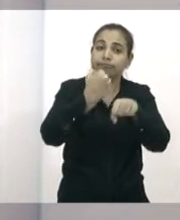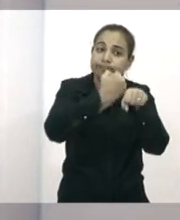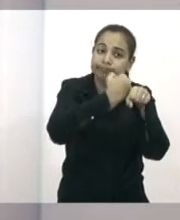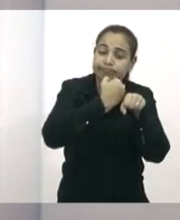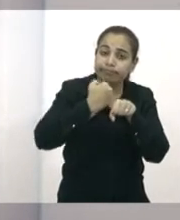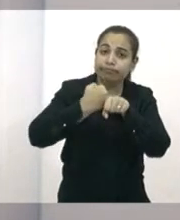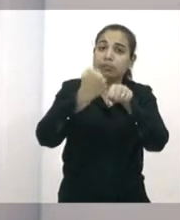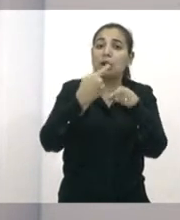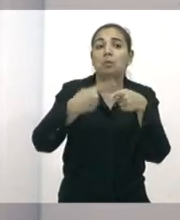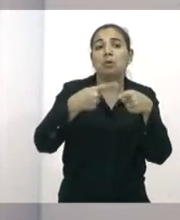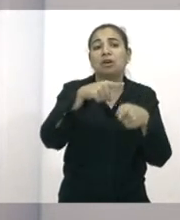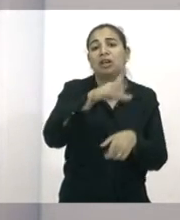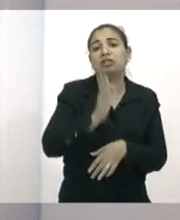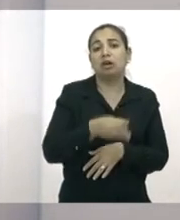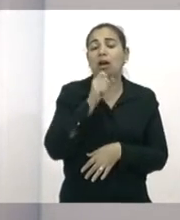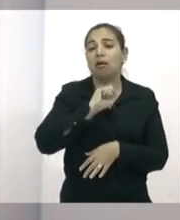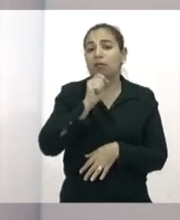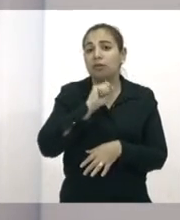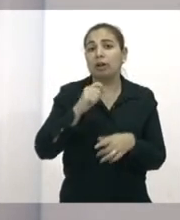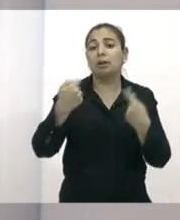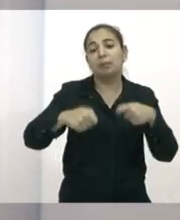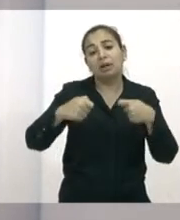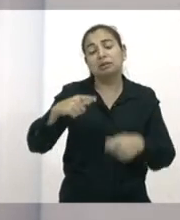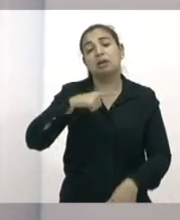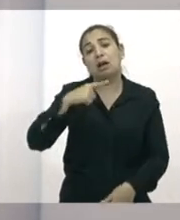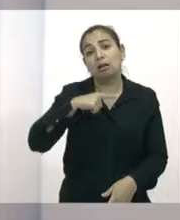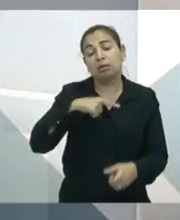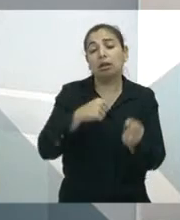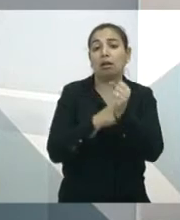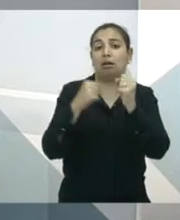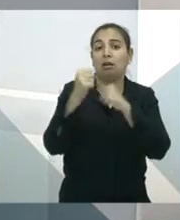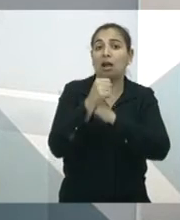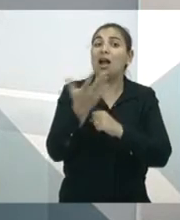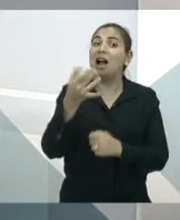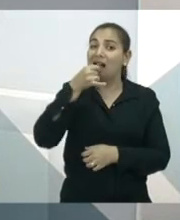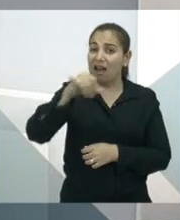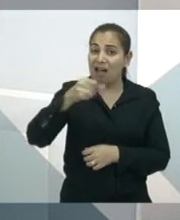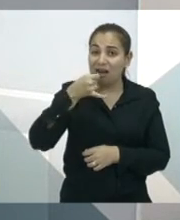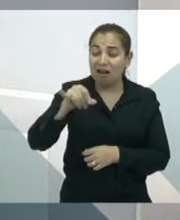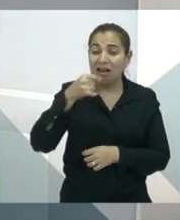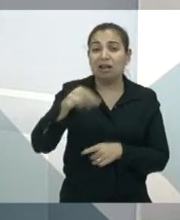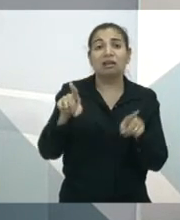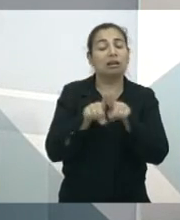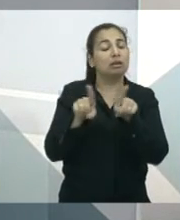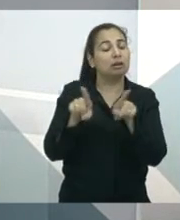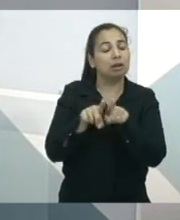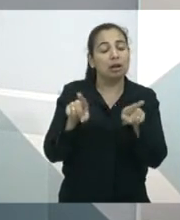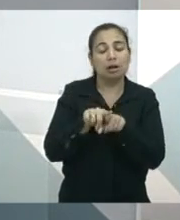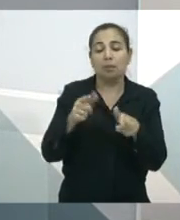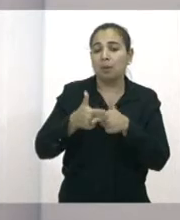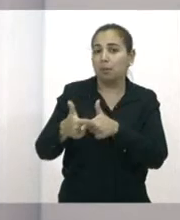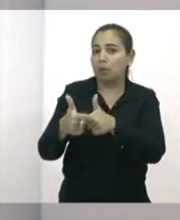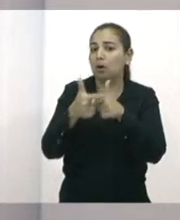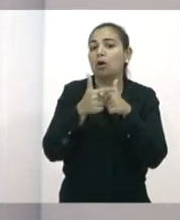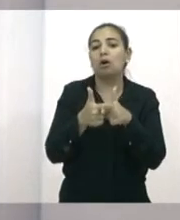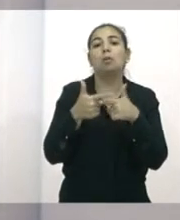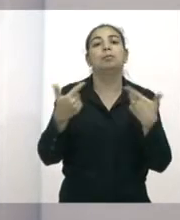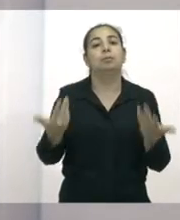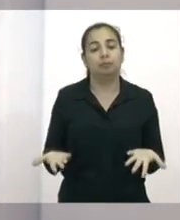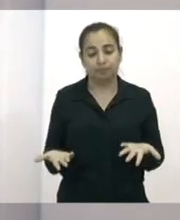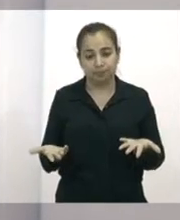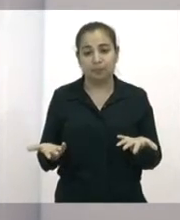nesses galpões que modifique toda a estrutura, parte elétrica, muito complicada. O galpão do Janguruçu tem um problema grave na rede